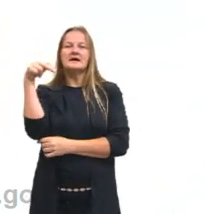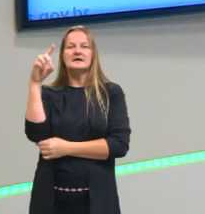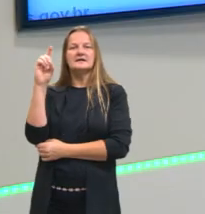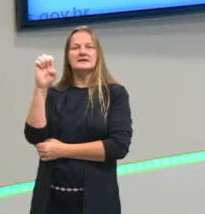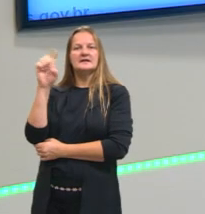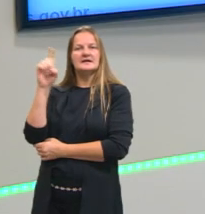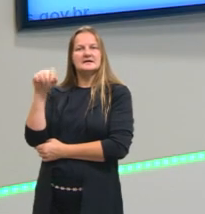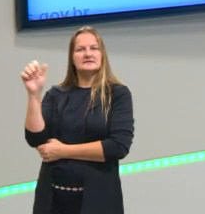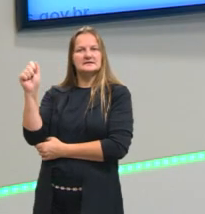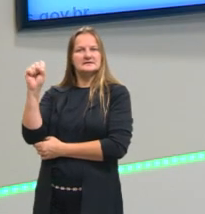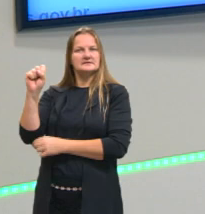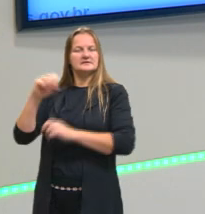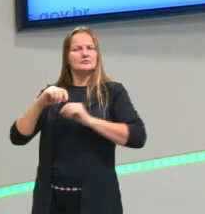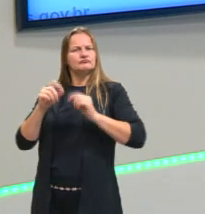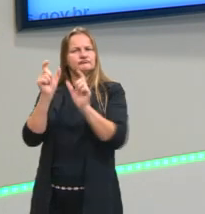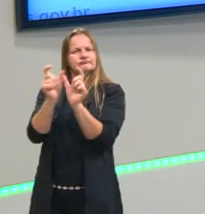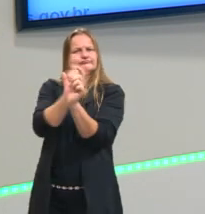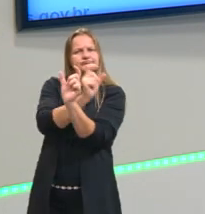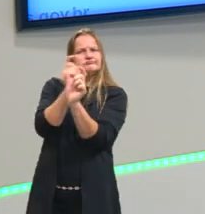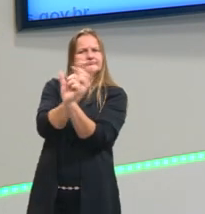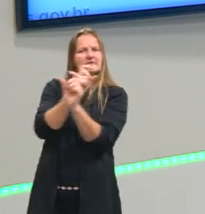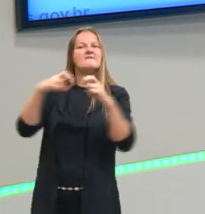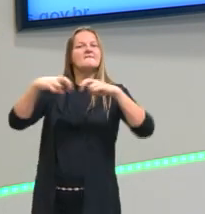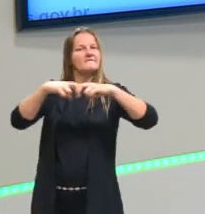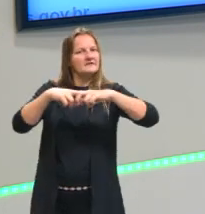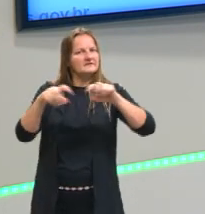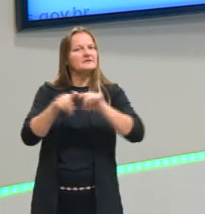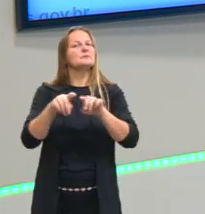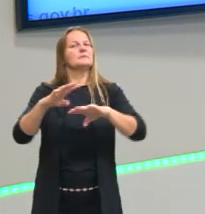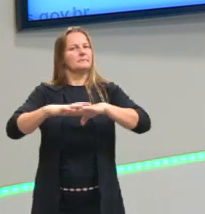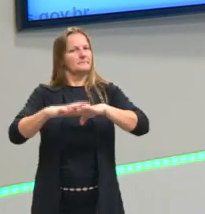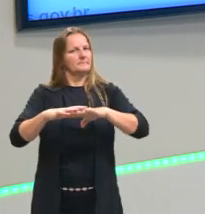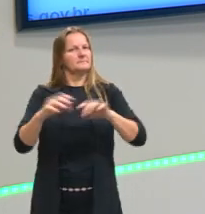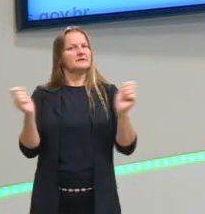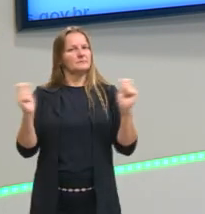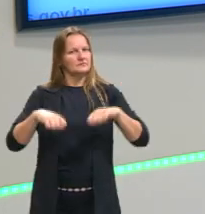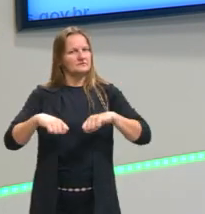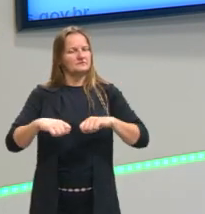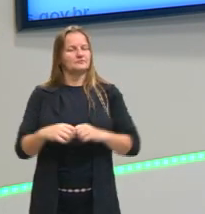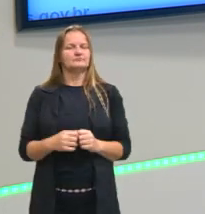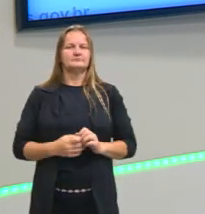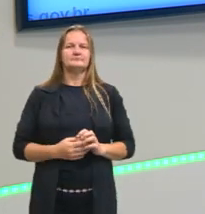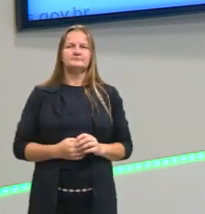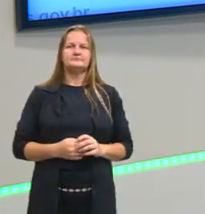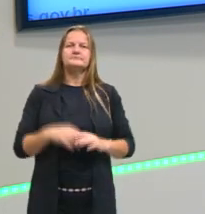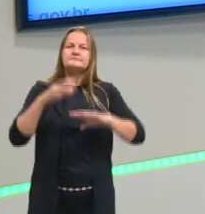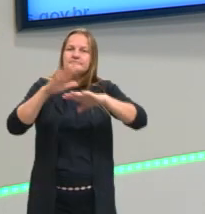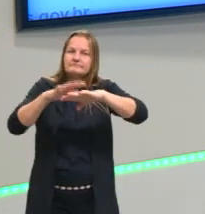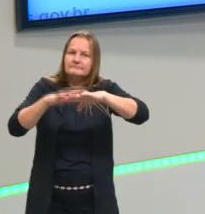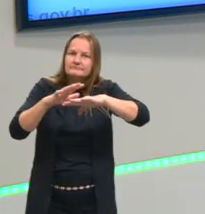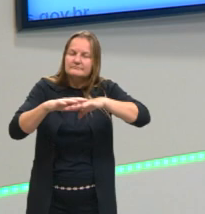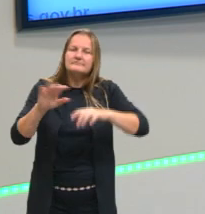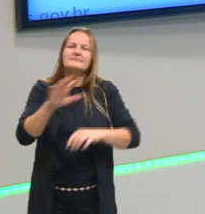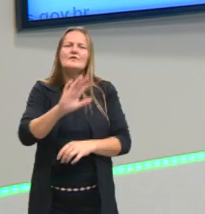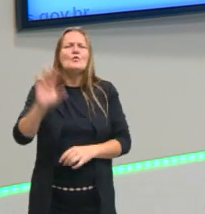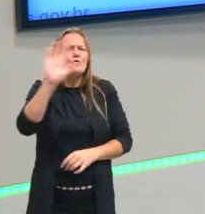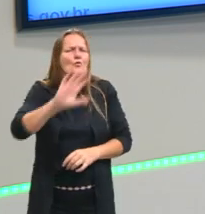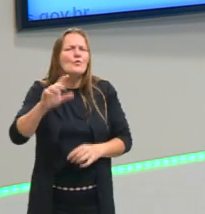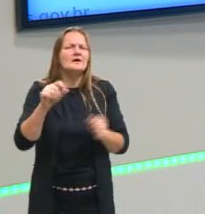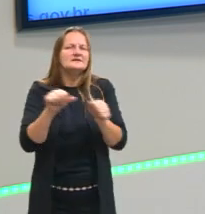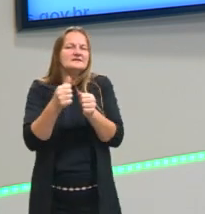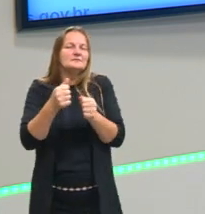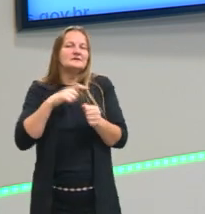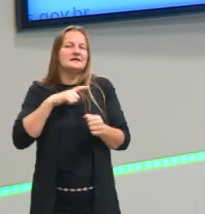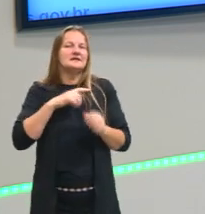Então, não só para a física, mas isso aqui pode aparecer também na matemática. Claro que na matemática, geralmente, vão ser